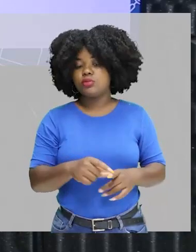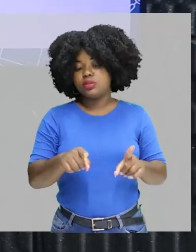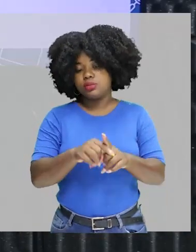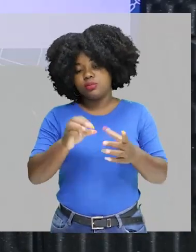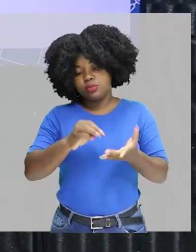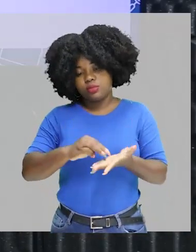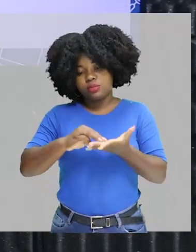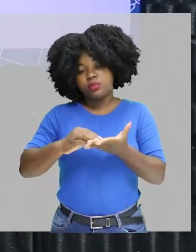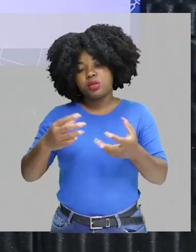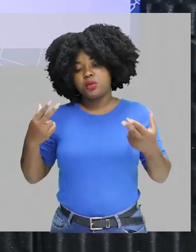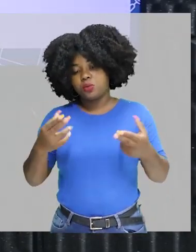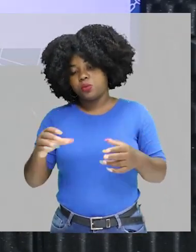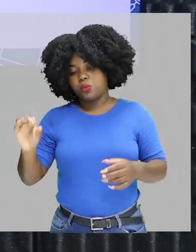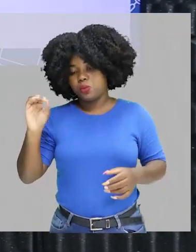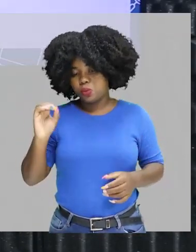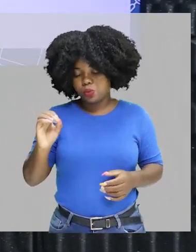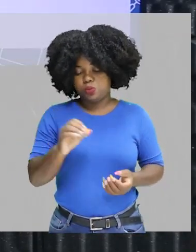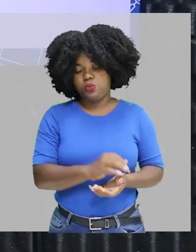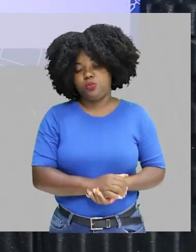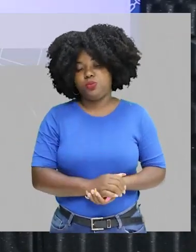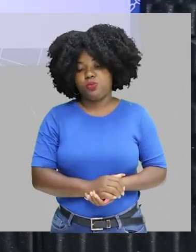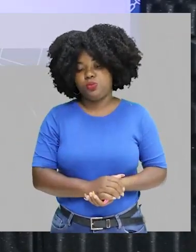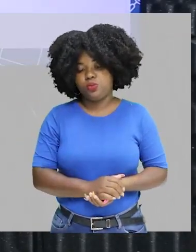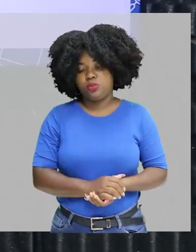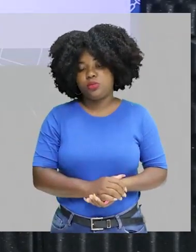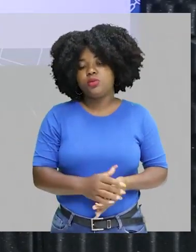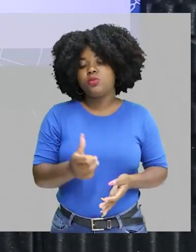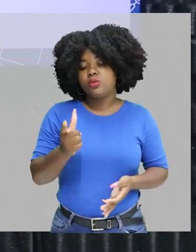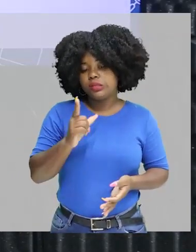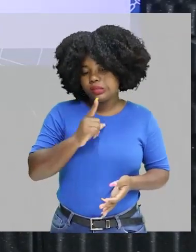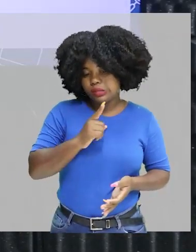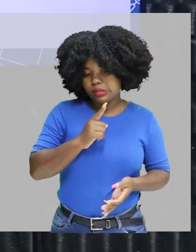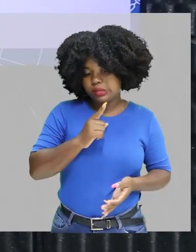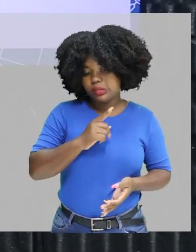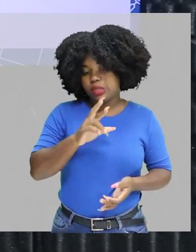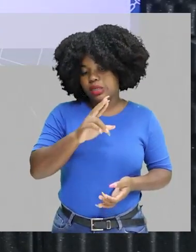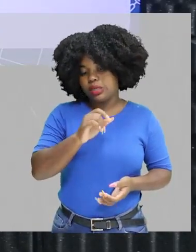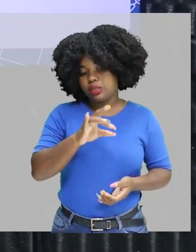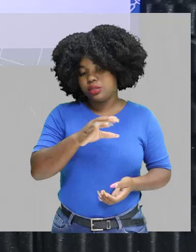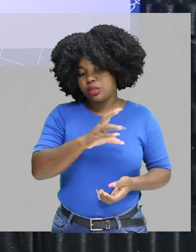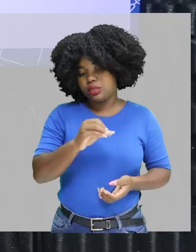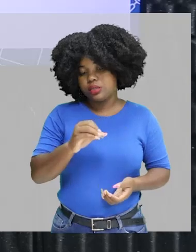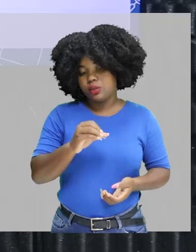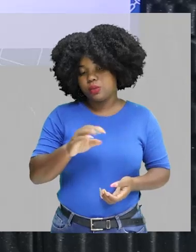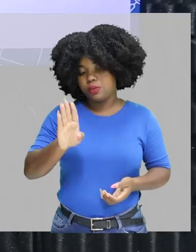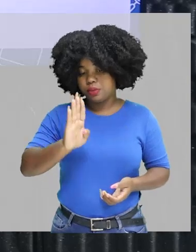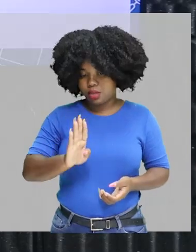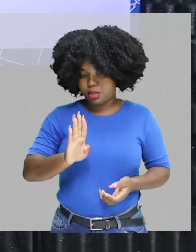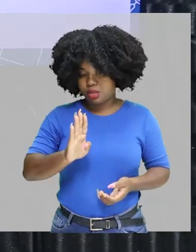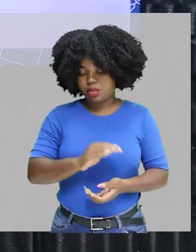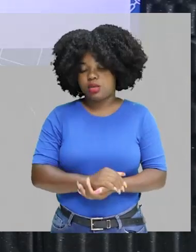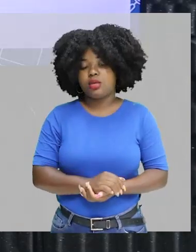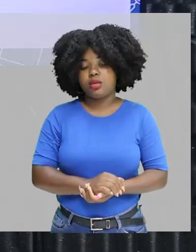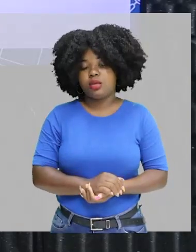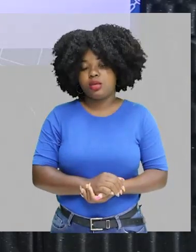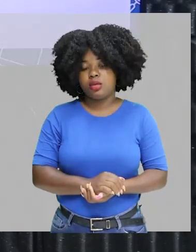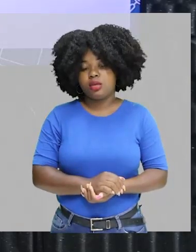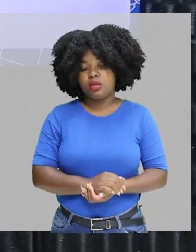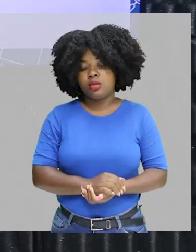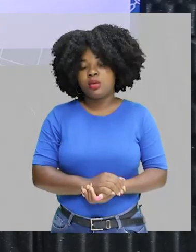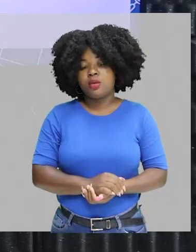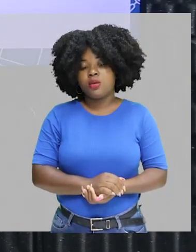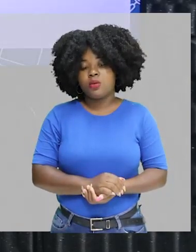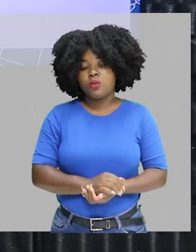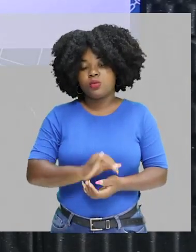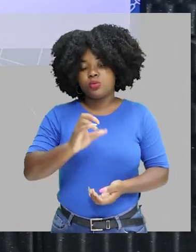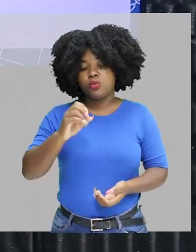massa equivalente a zero. Então, quando ele emite a radiação beta, o seu número atômico, o iodo, ele